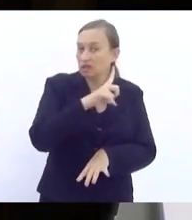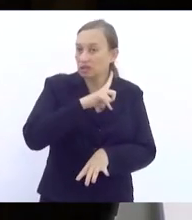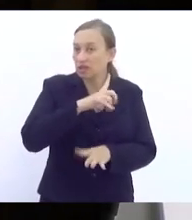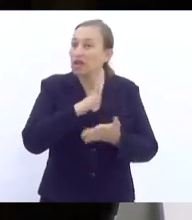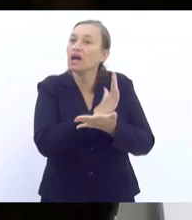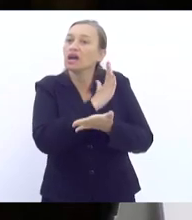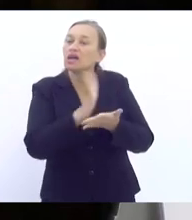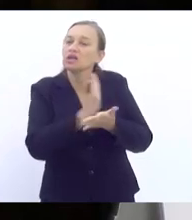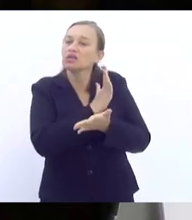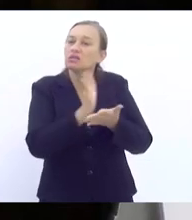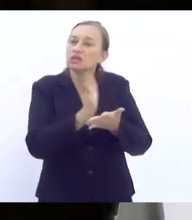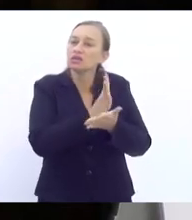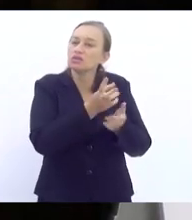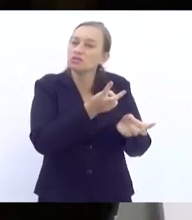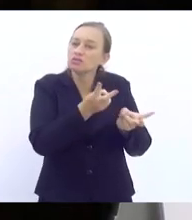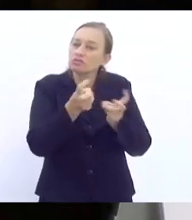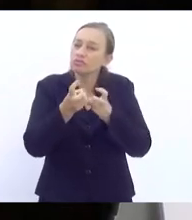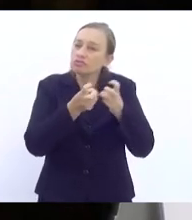vezes, de identificar